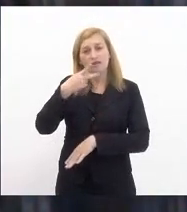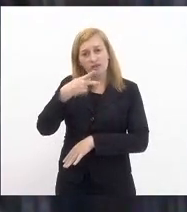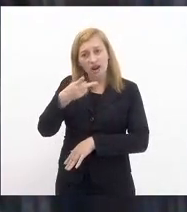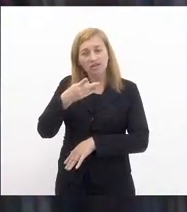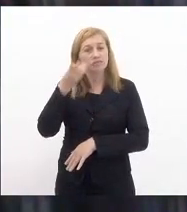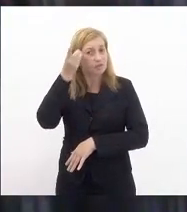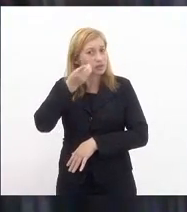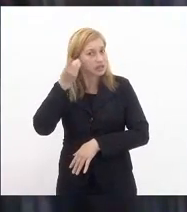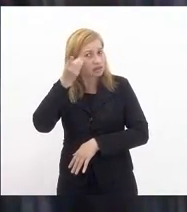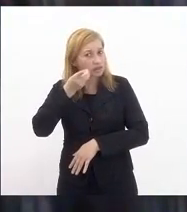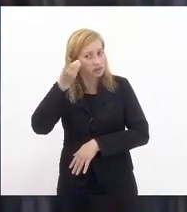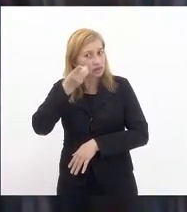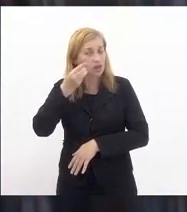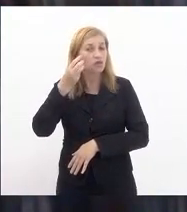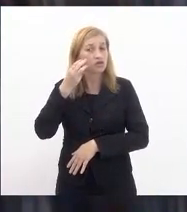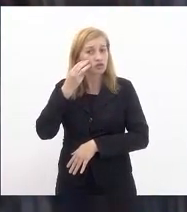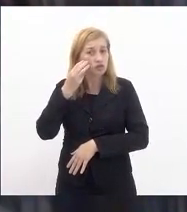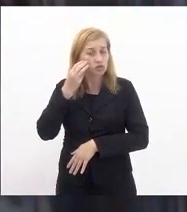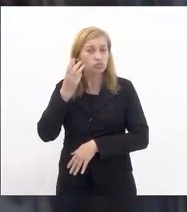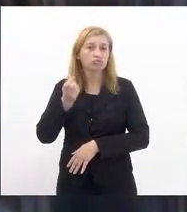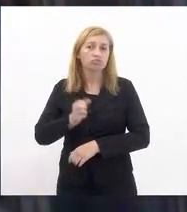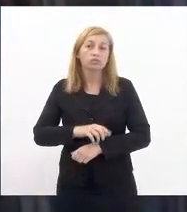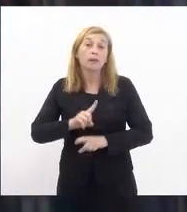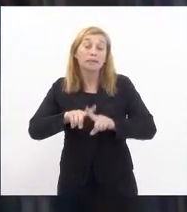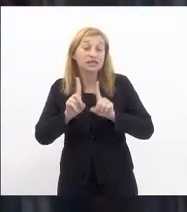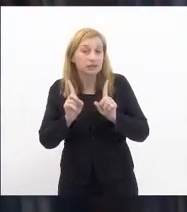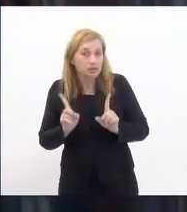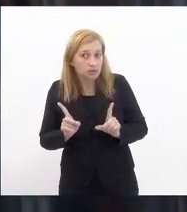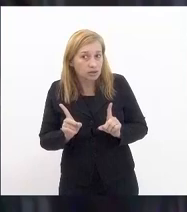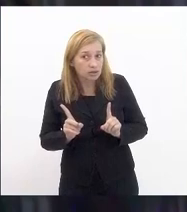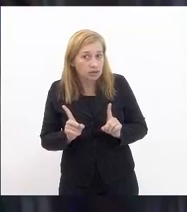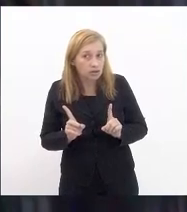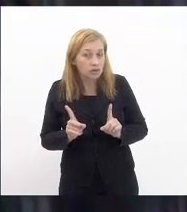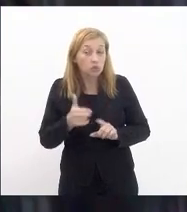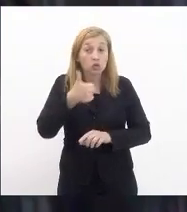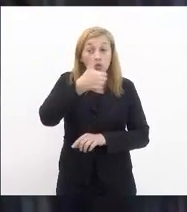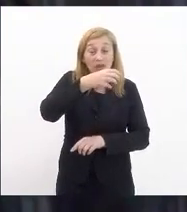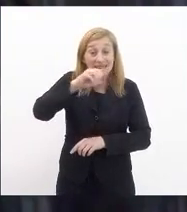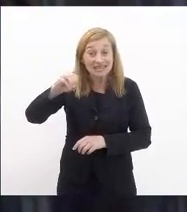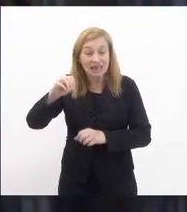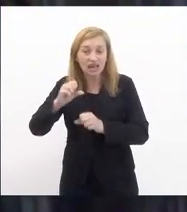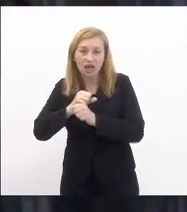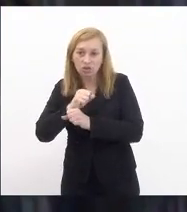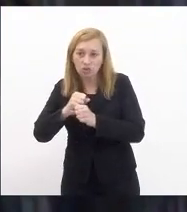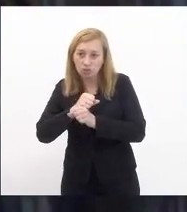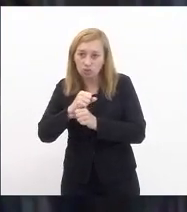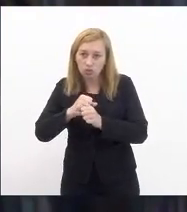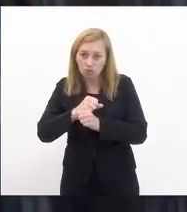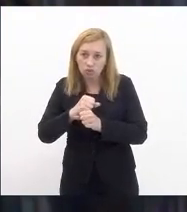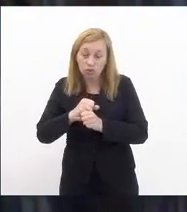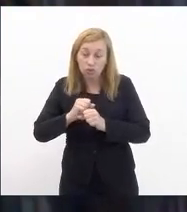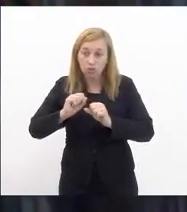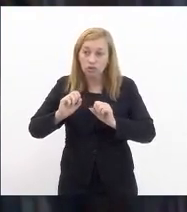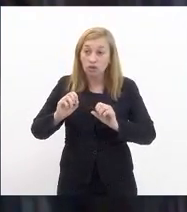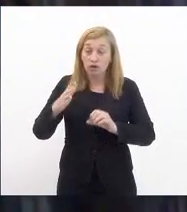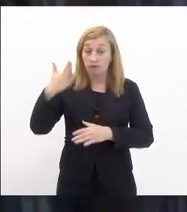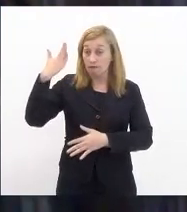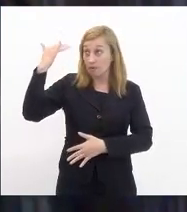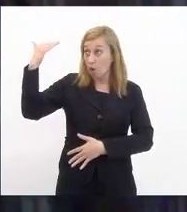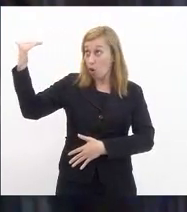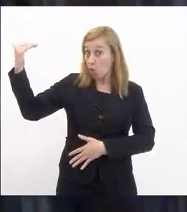deputado José Carneiro mas sobre os 100 anos do grande